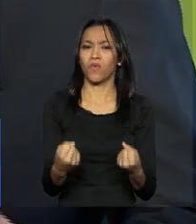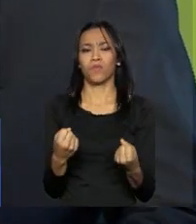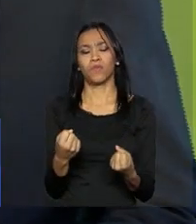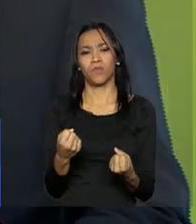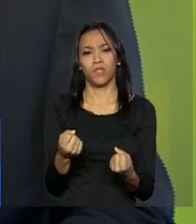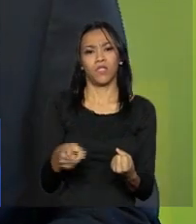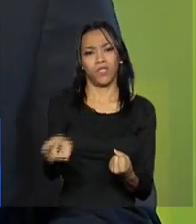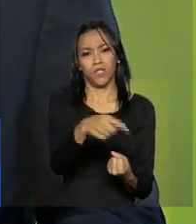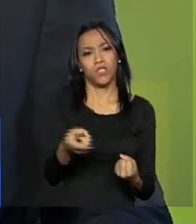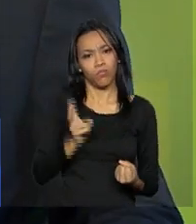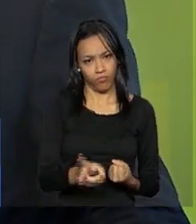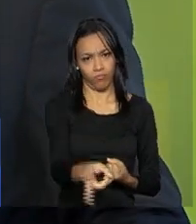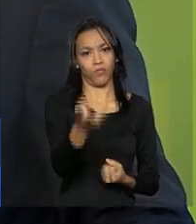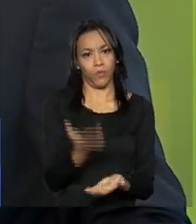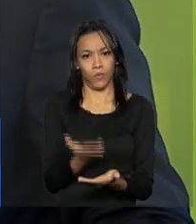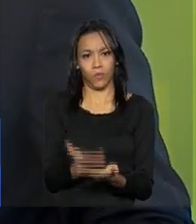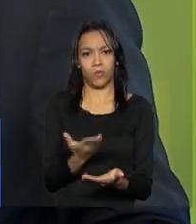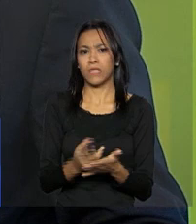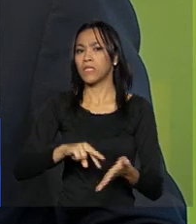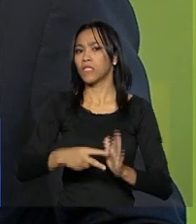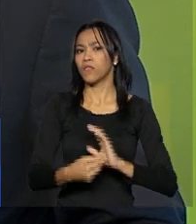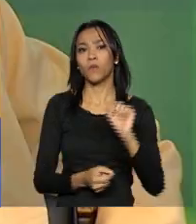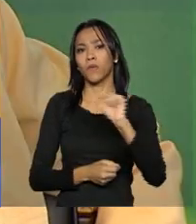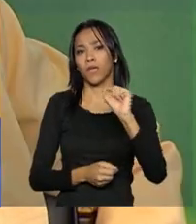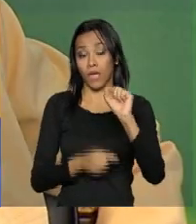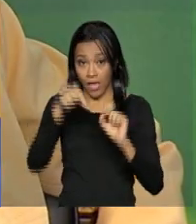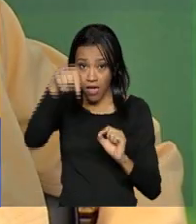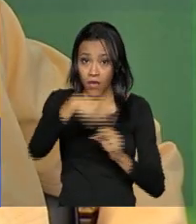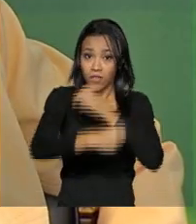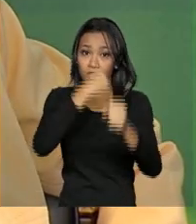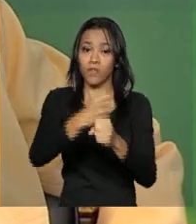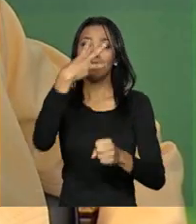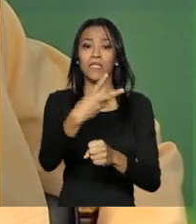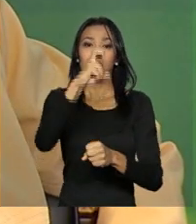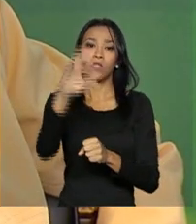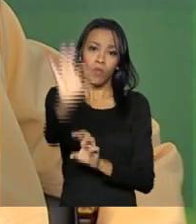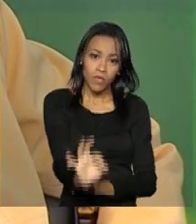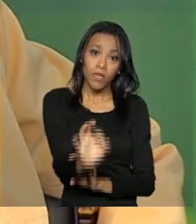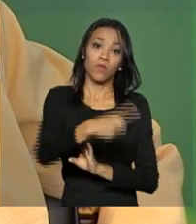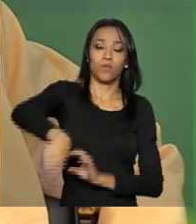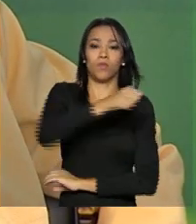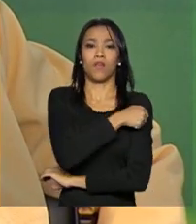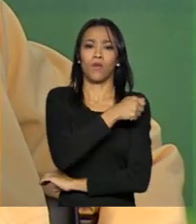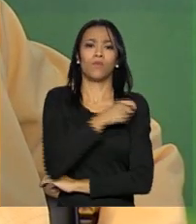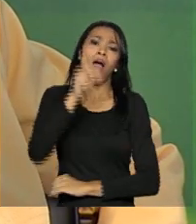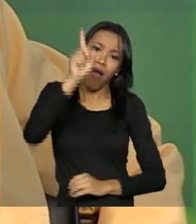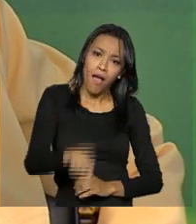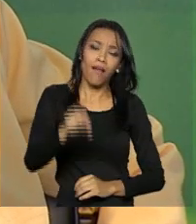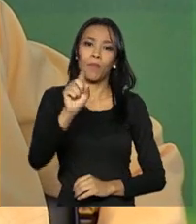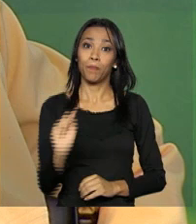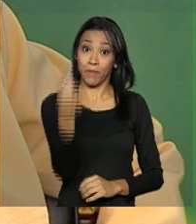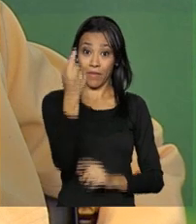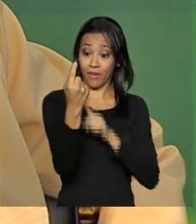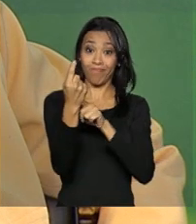de permanência, significou, presidenta, que neste ano, 35% dos estudantes são o primeiro